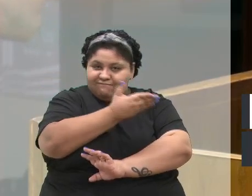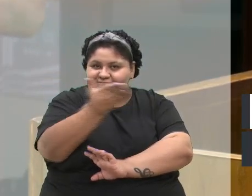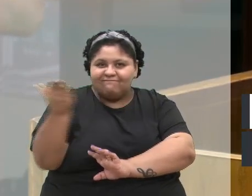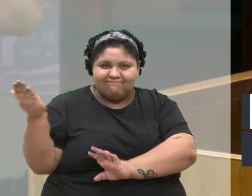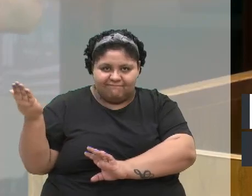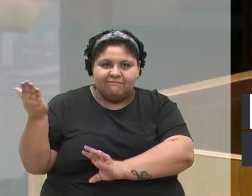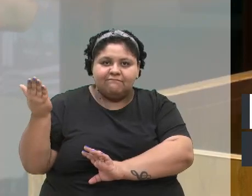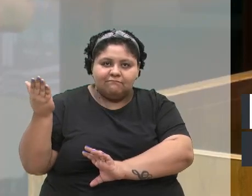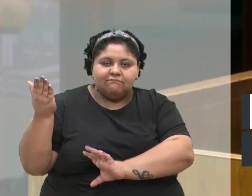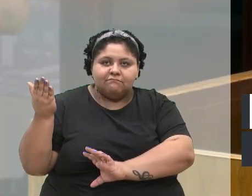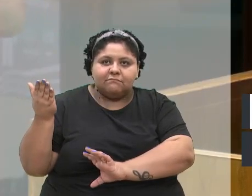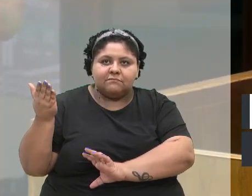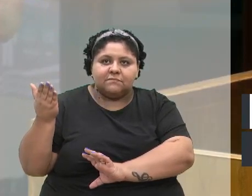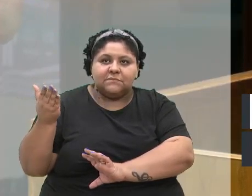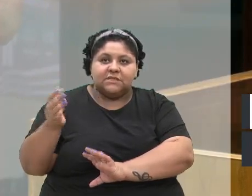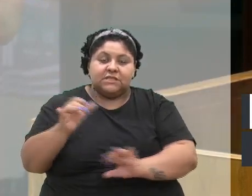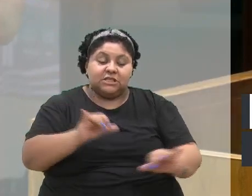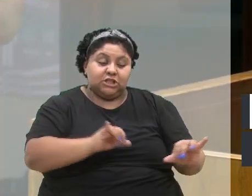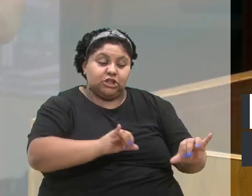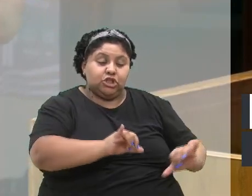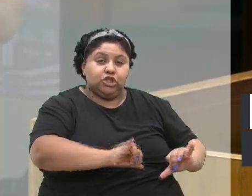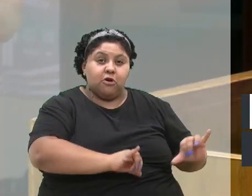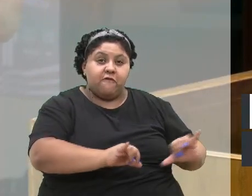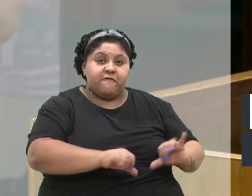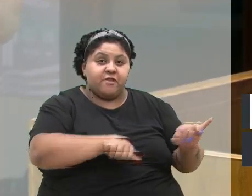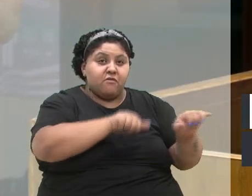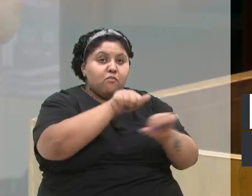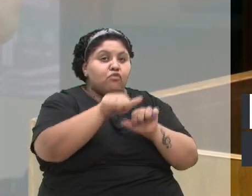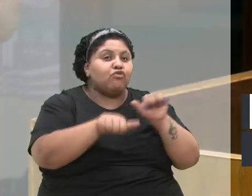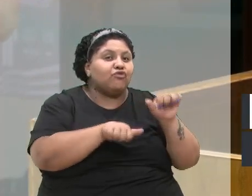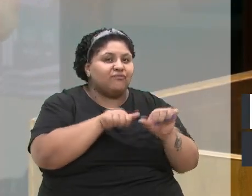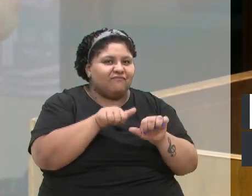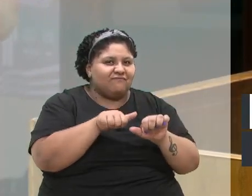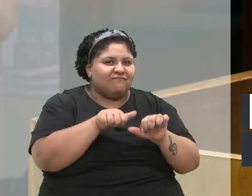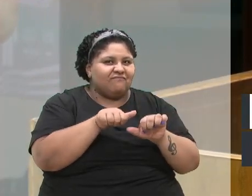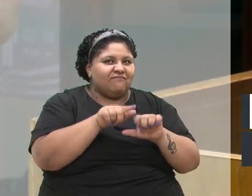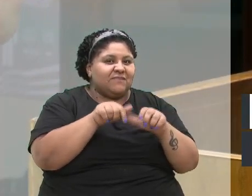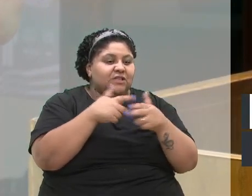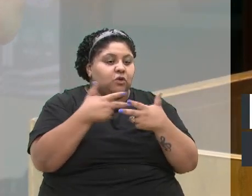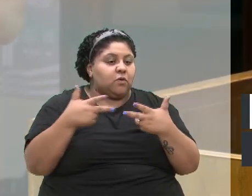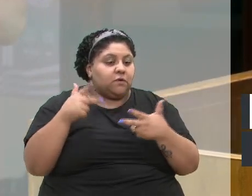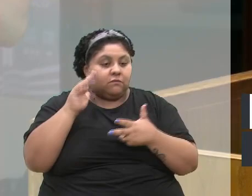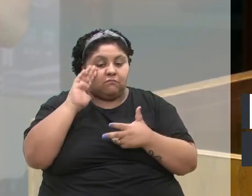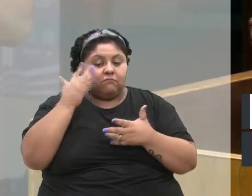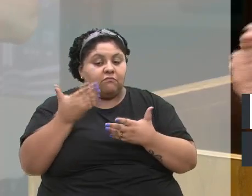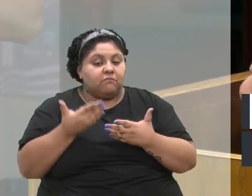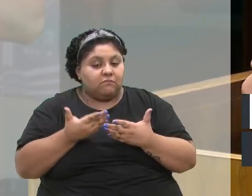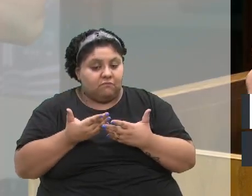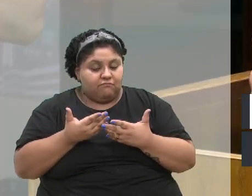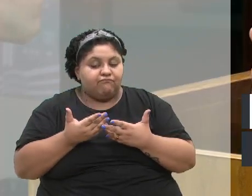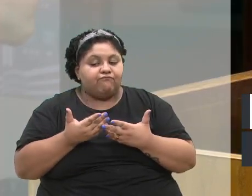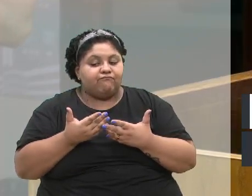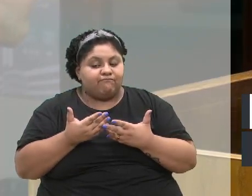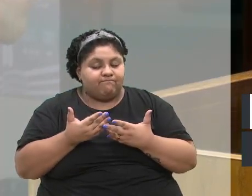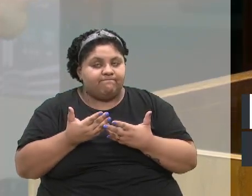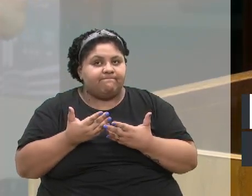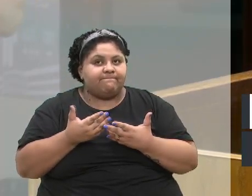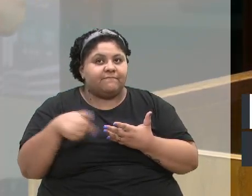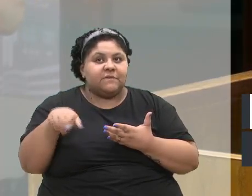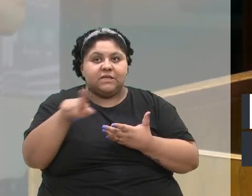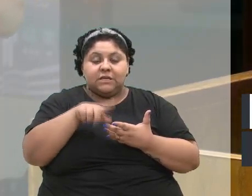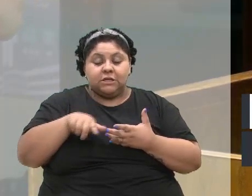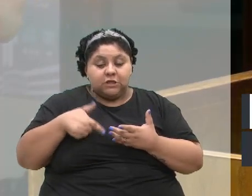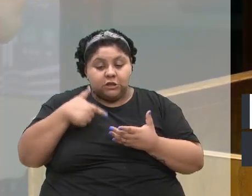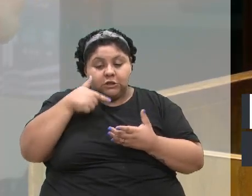gente sofre mudanças. As coisas acontecem e com os acontecimentos, a gente